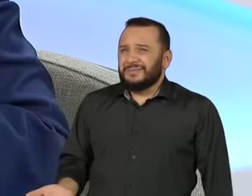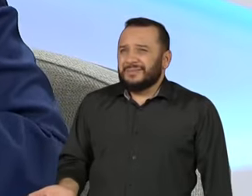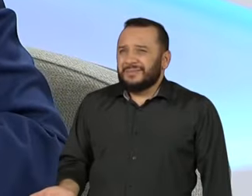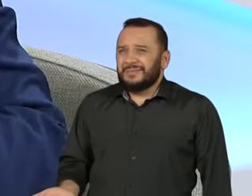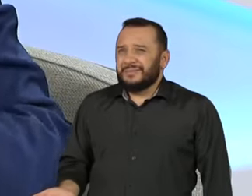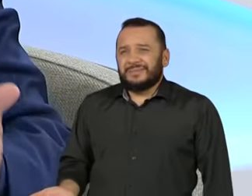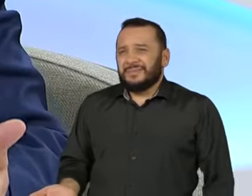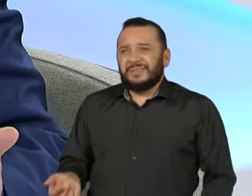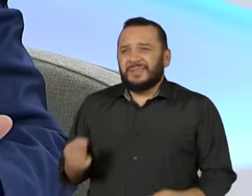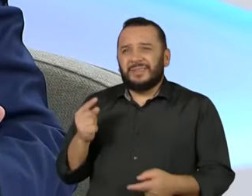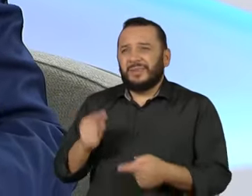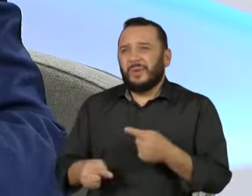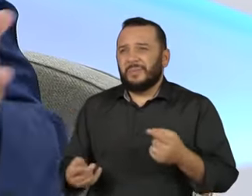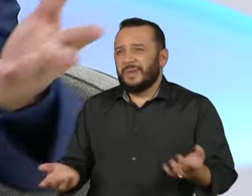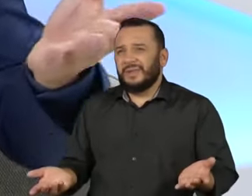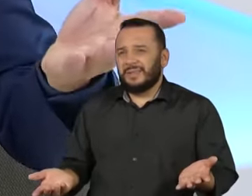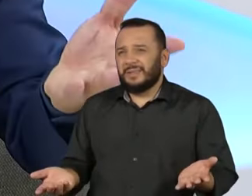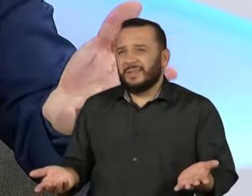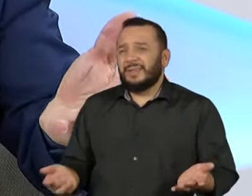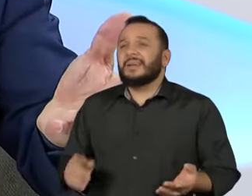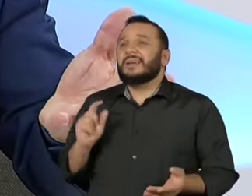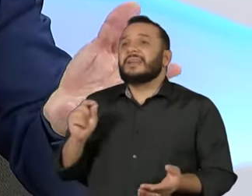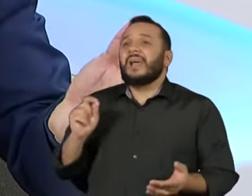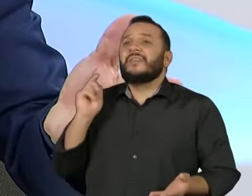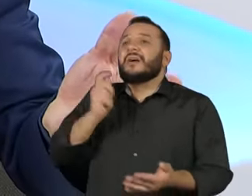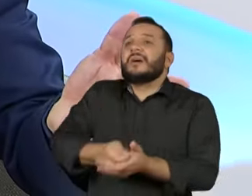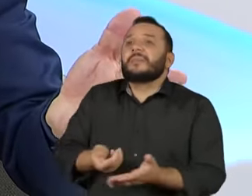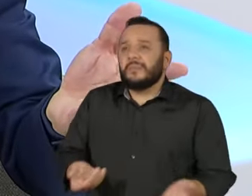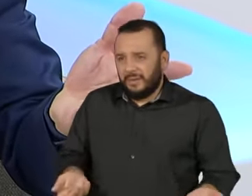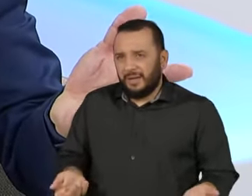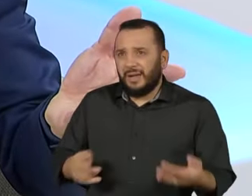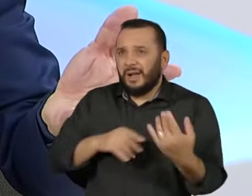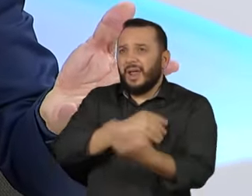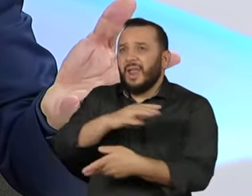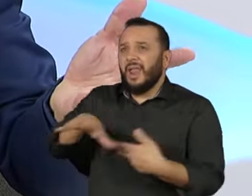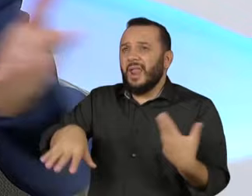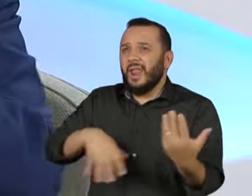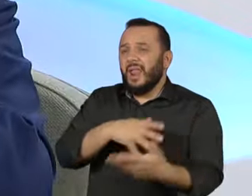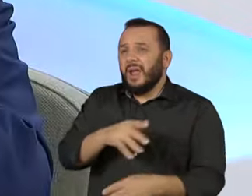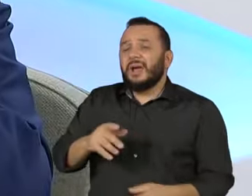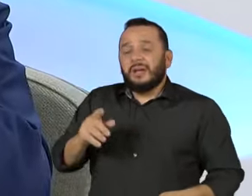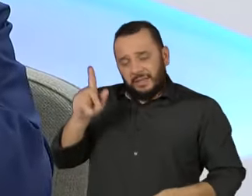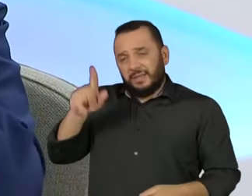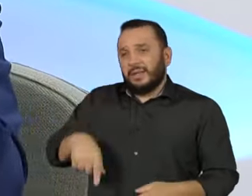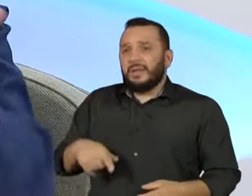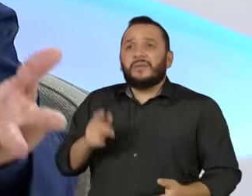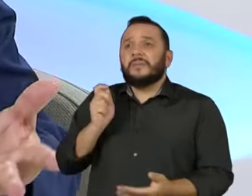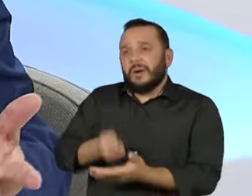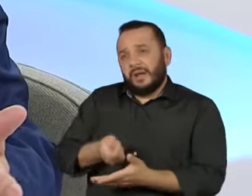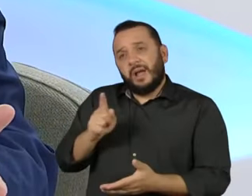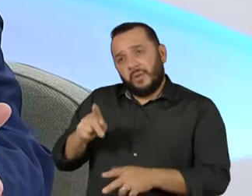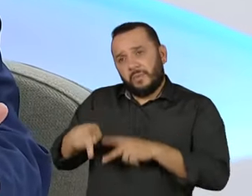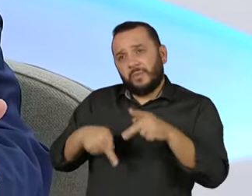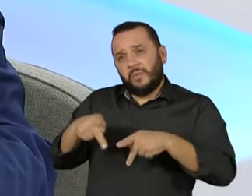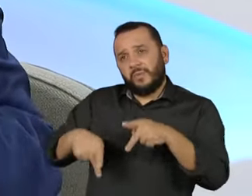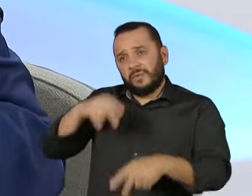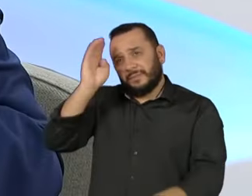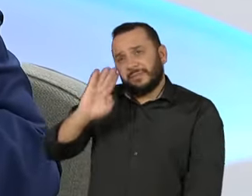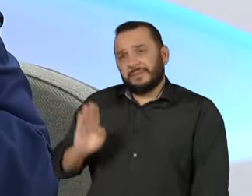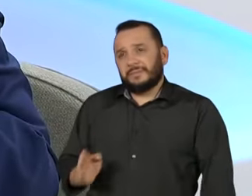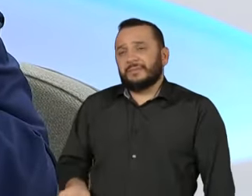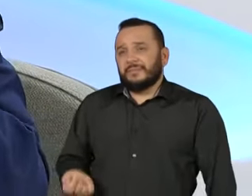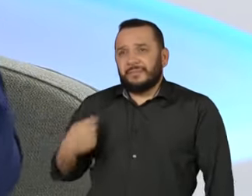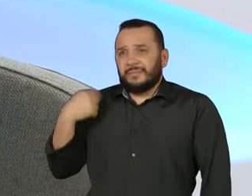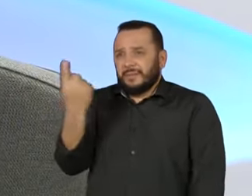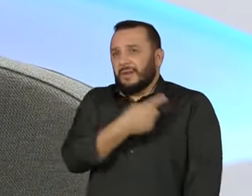Isso não tem sentido, Vera. Quem vai pagar essa conta de desorganização? Quem vai pagar essa conta são os brasileiros, de uma maneira geral. Nós